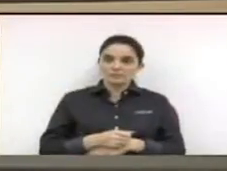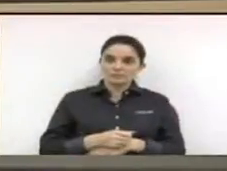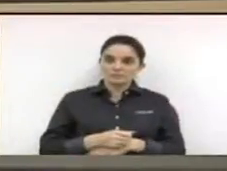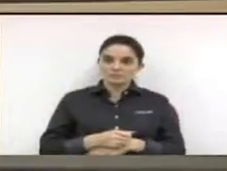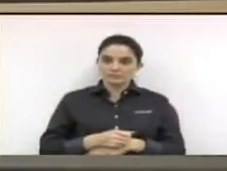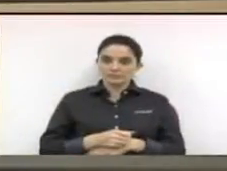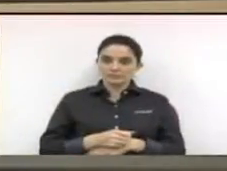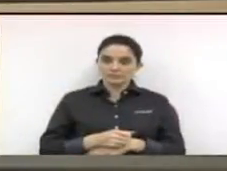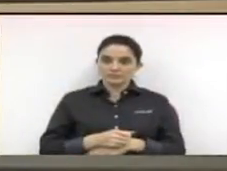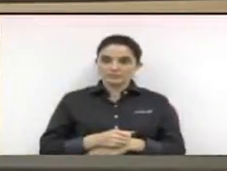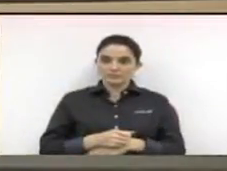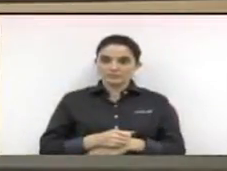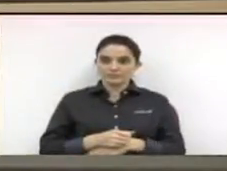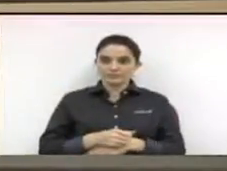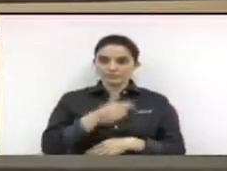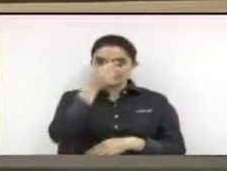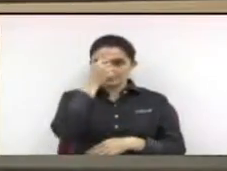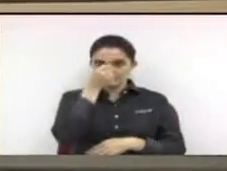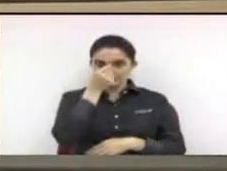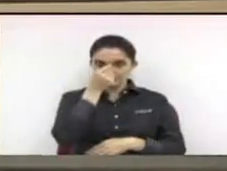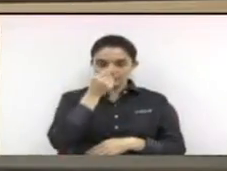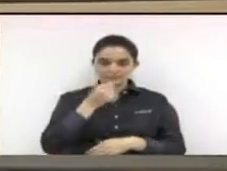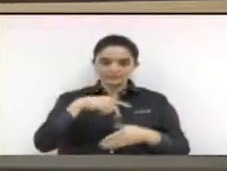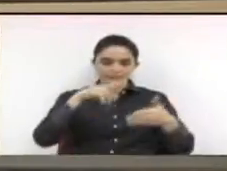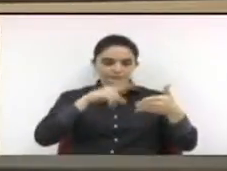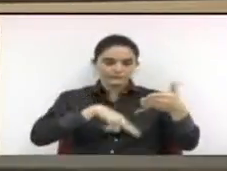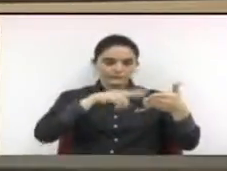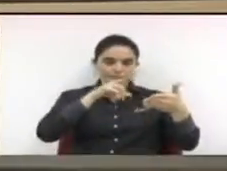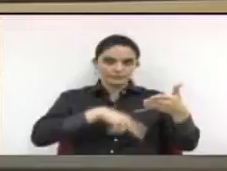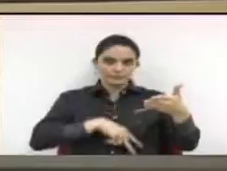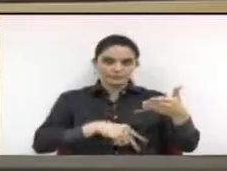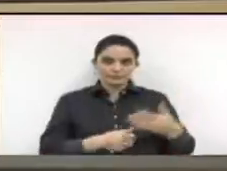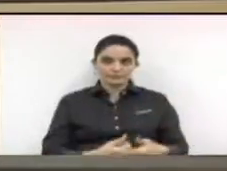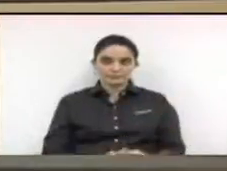antunes dino existe matéria para ser lida seu